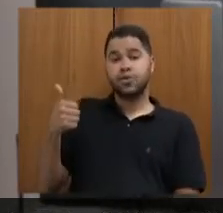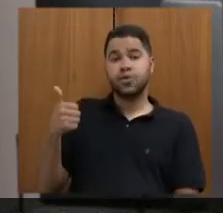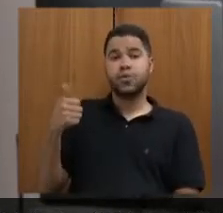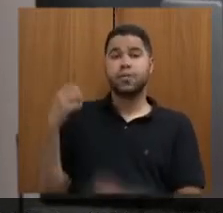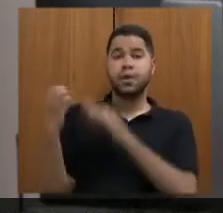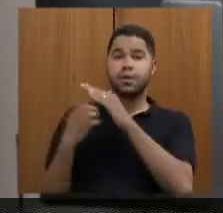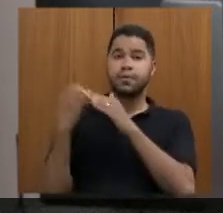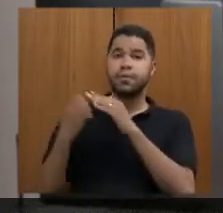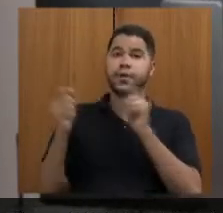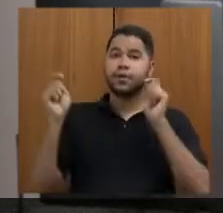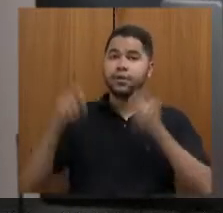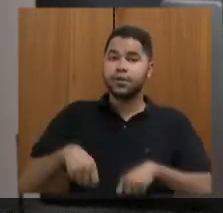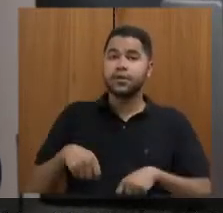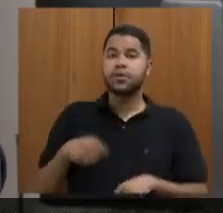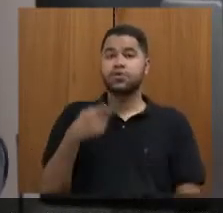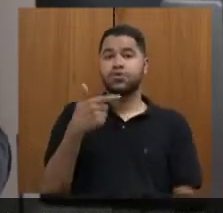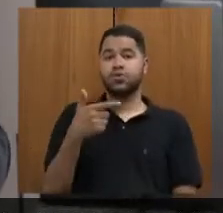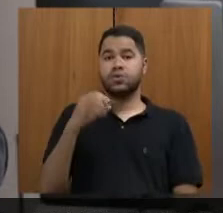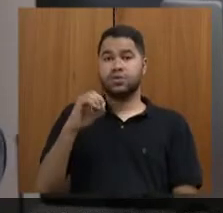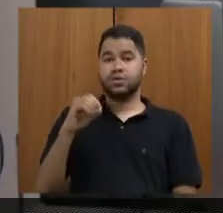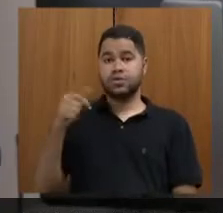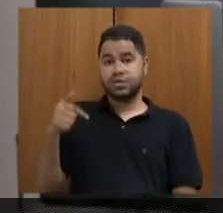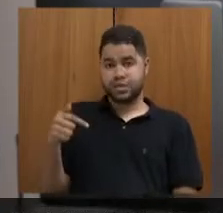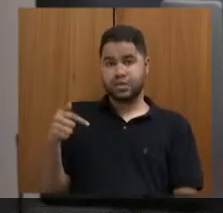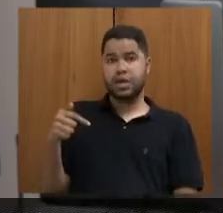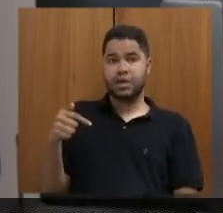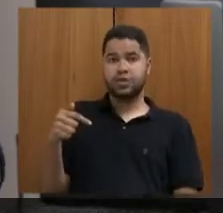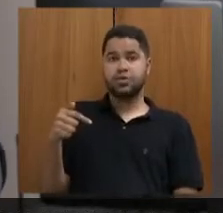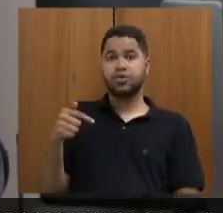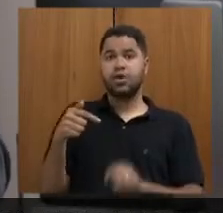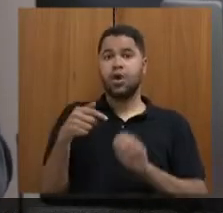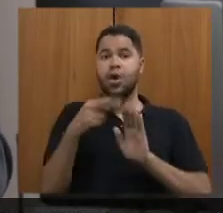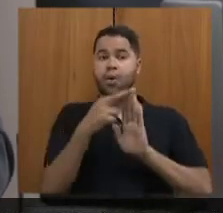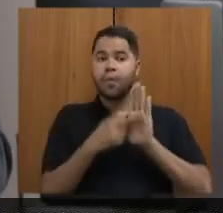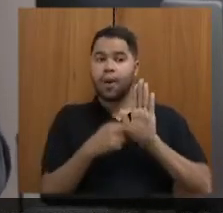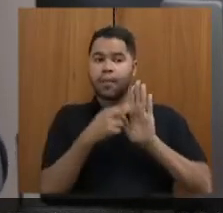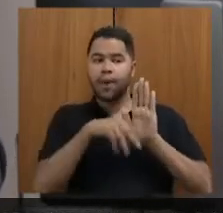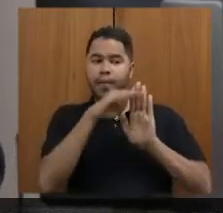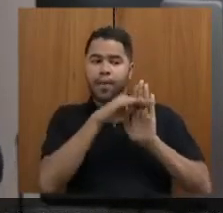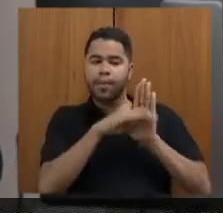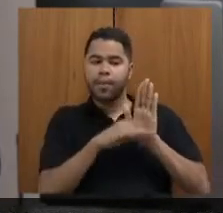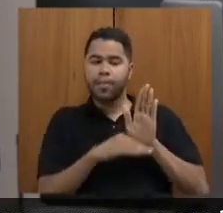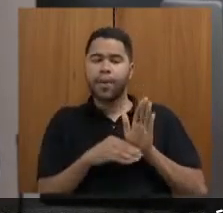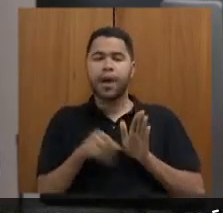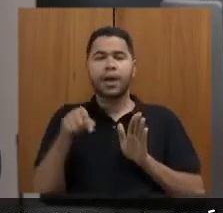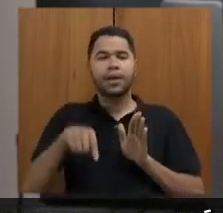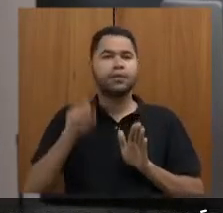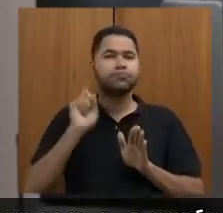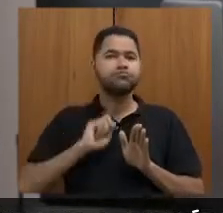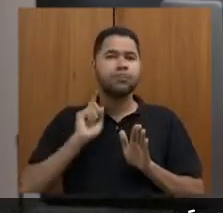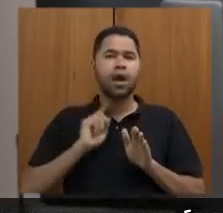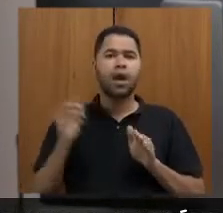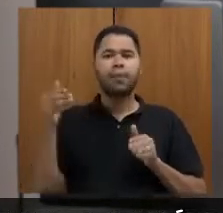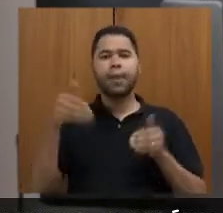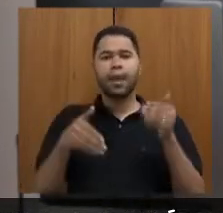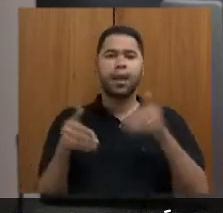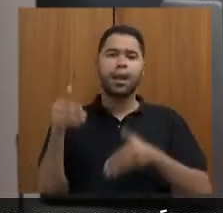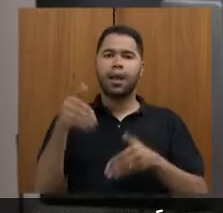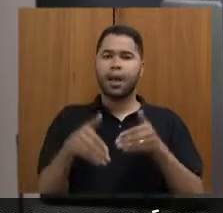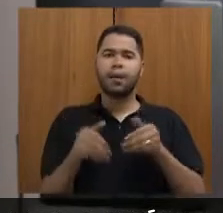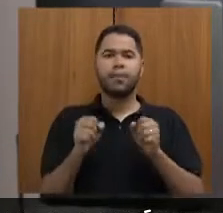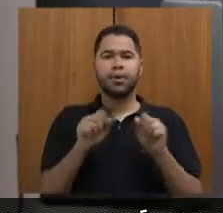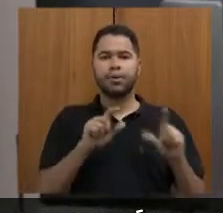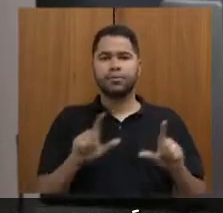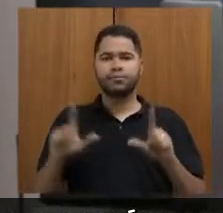habilitadas e 207 roteiros cadastrados no Minas recebem. O Estado tem o maior número de municípios no mapa do turismo, pode